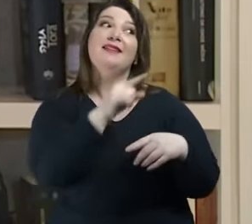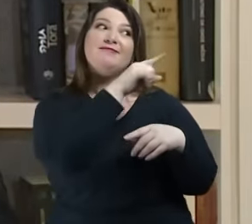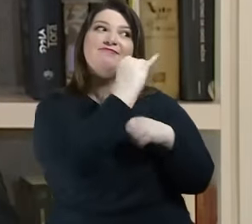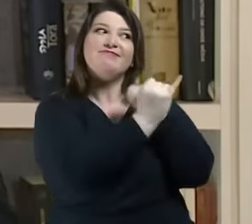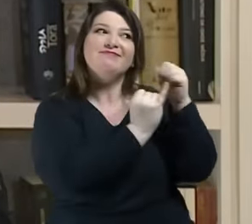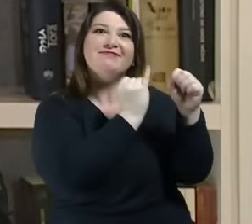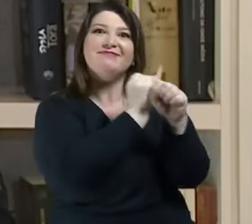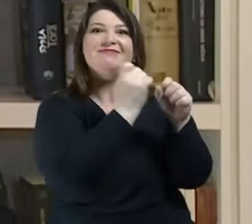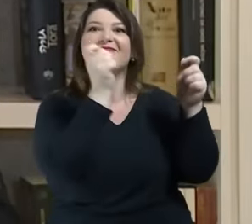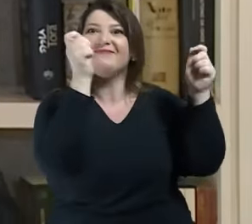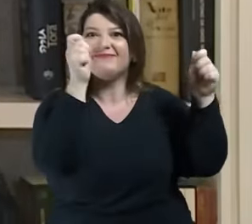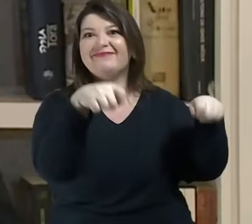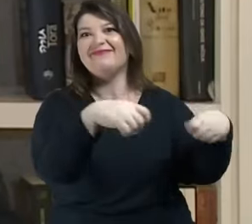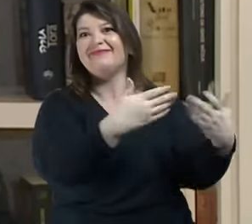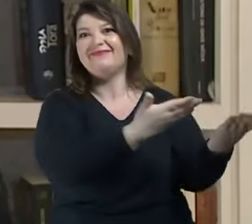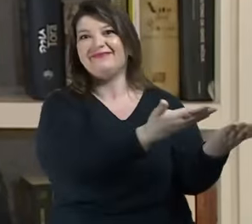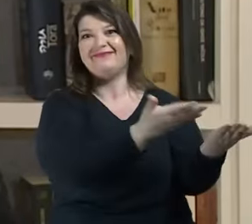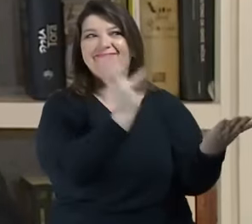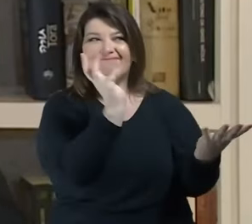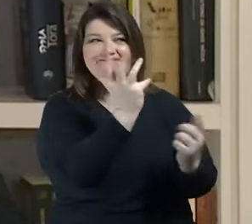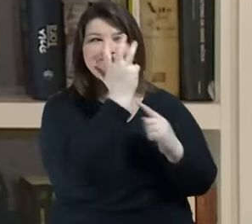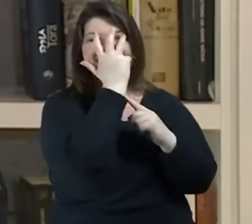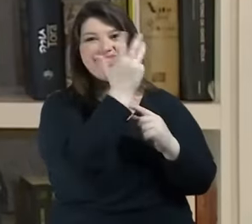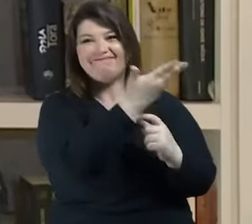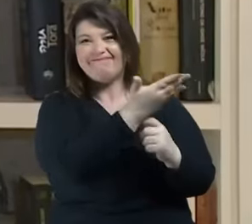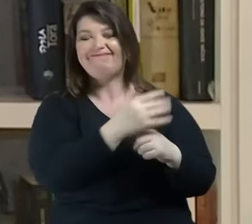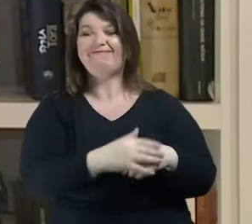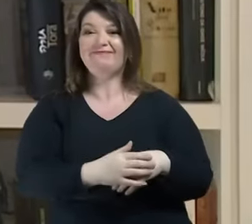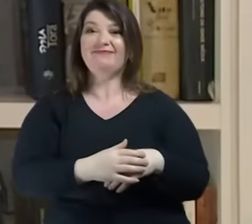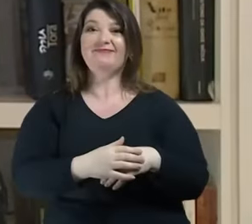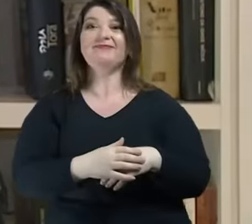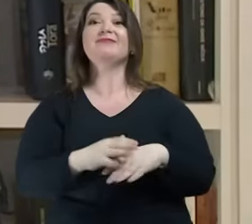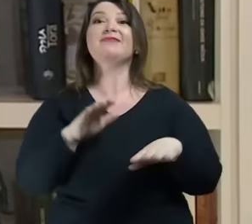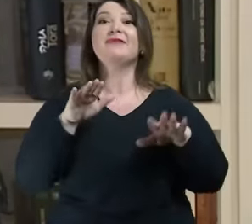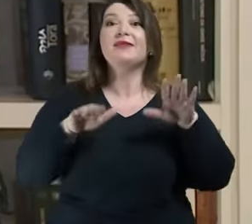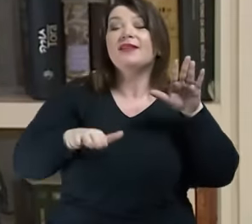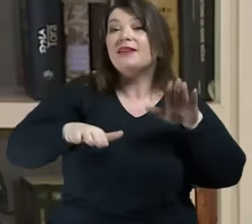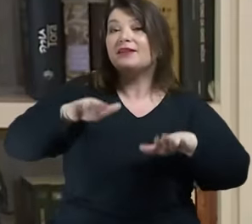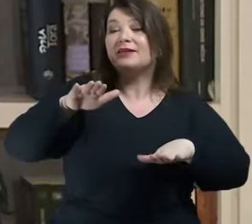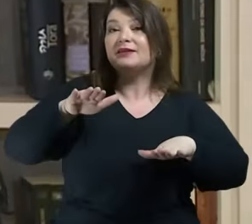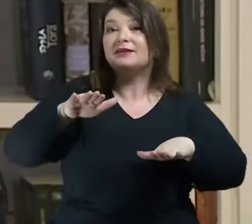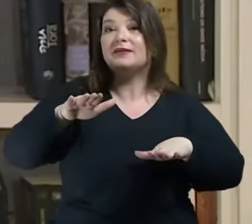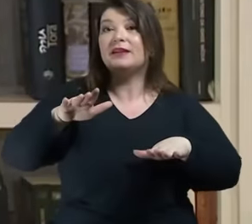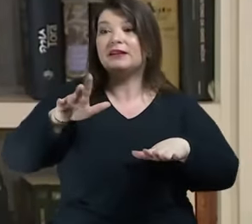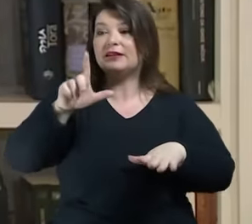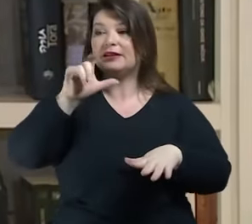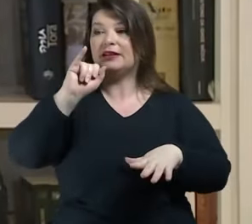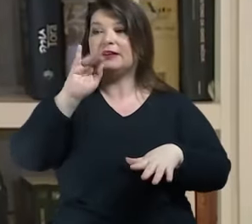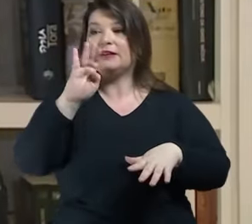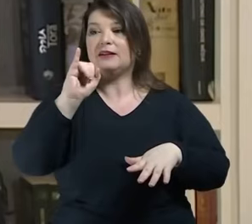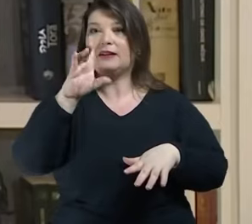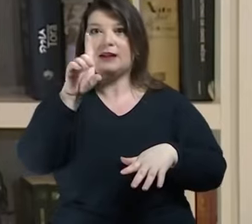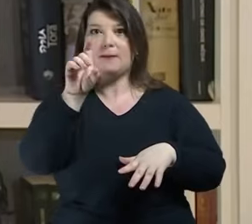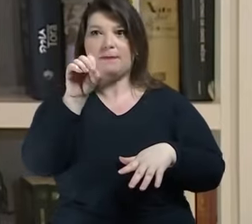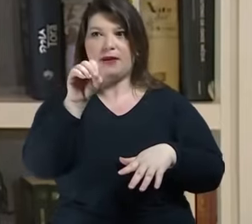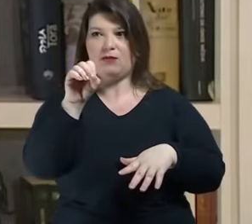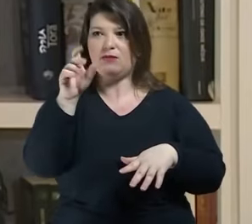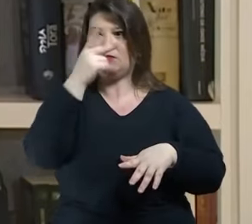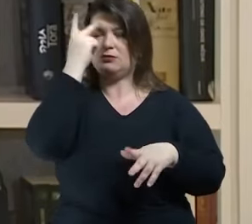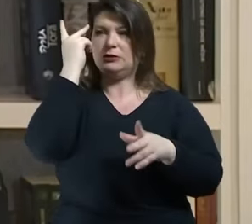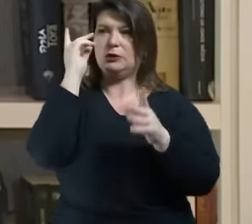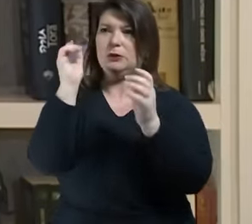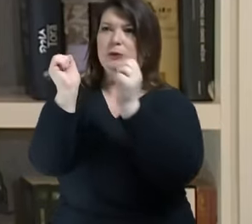hipocrisia que deslocou da minha libido para o espaço público, eu começo a